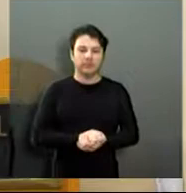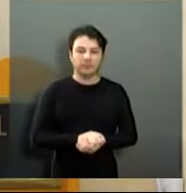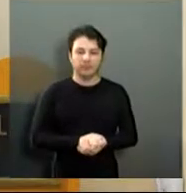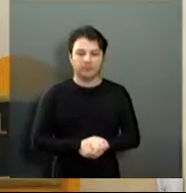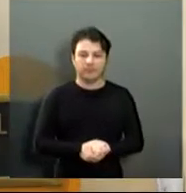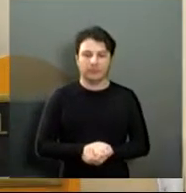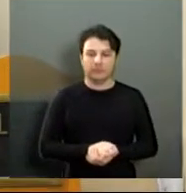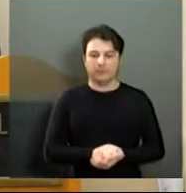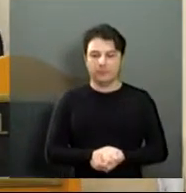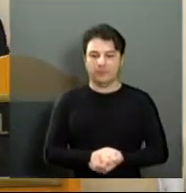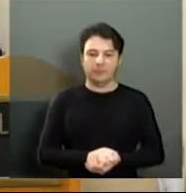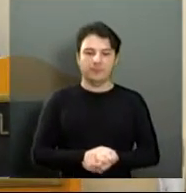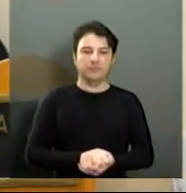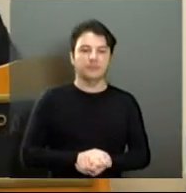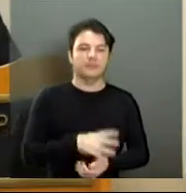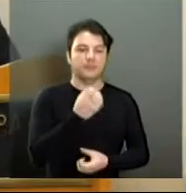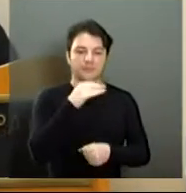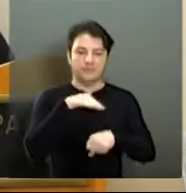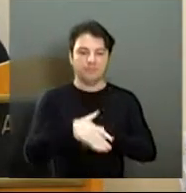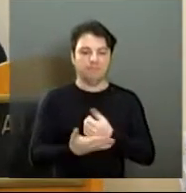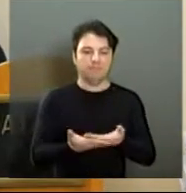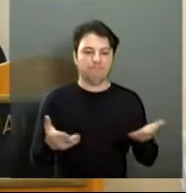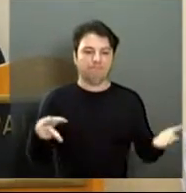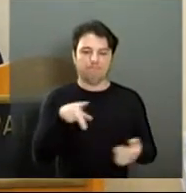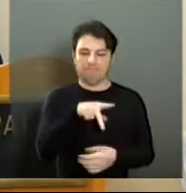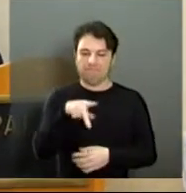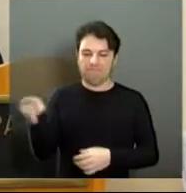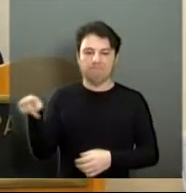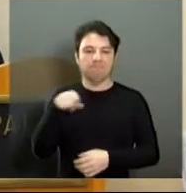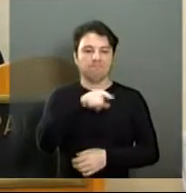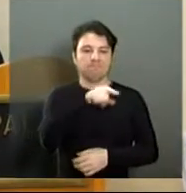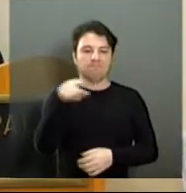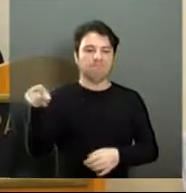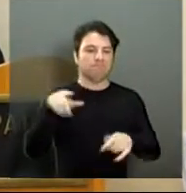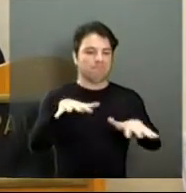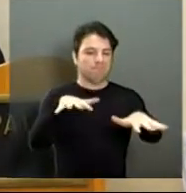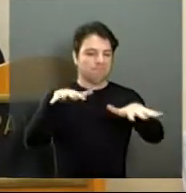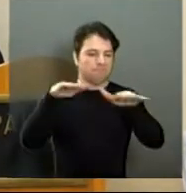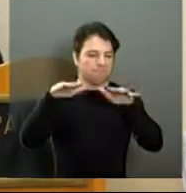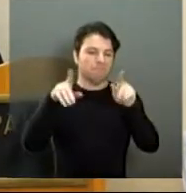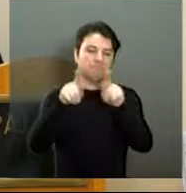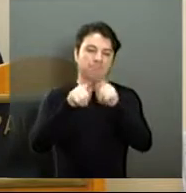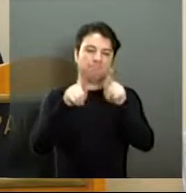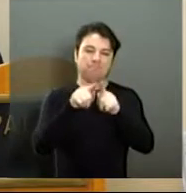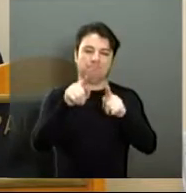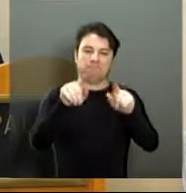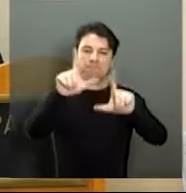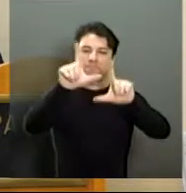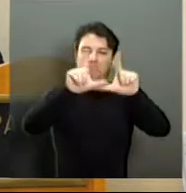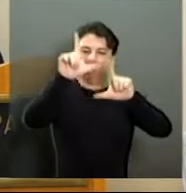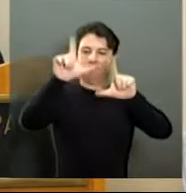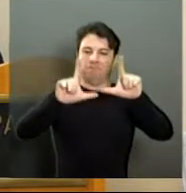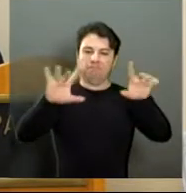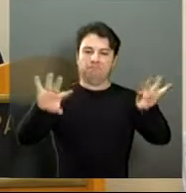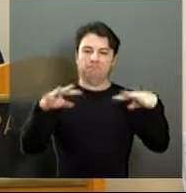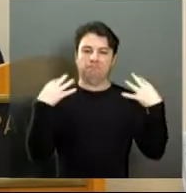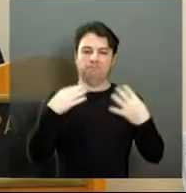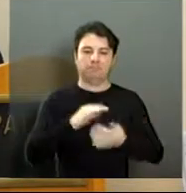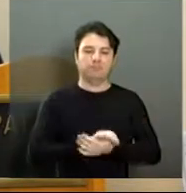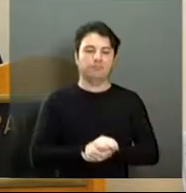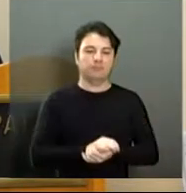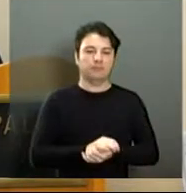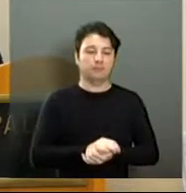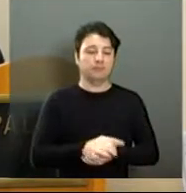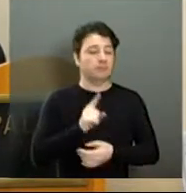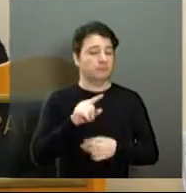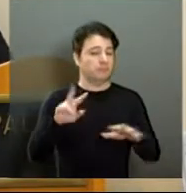Boa noite a todos, presidente, todos que nos acompanham aqui no plenário, que nos assistem pela transmissão. Todos que